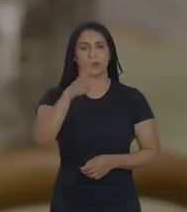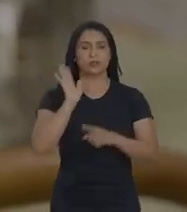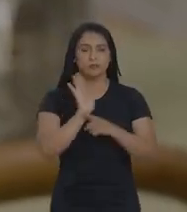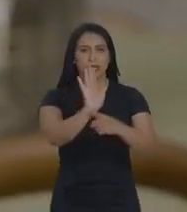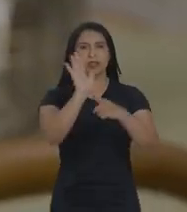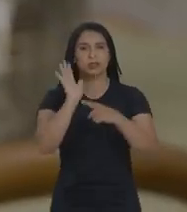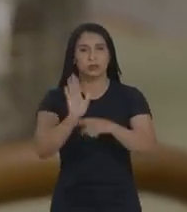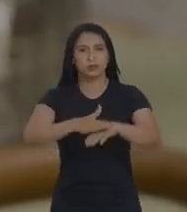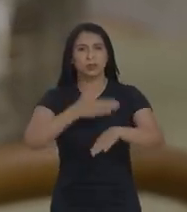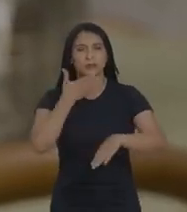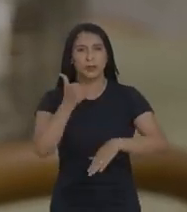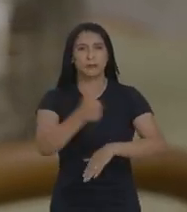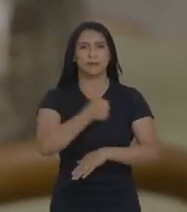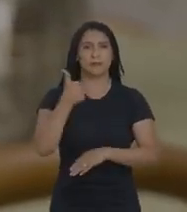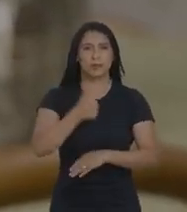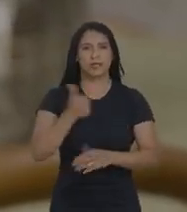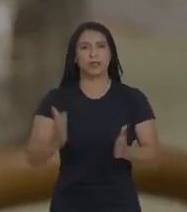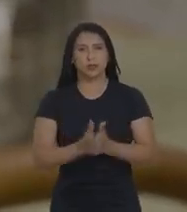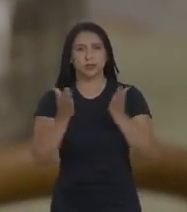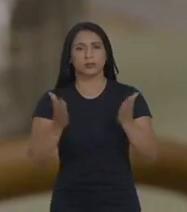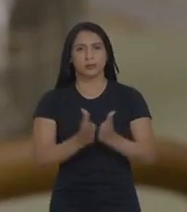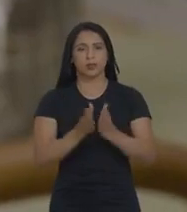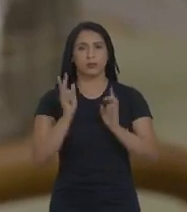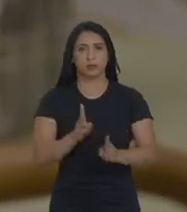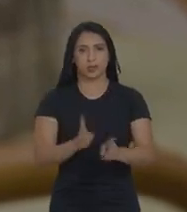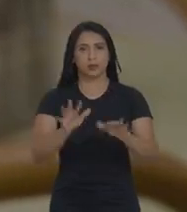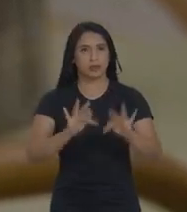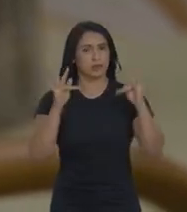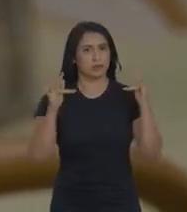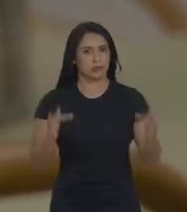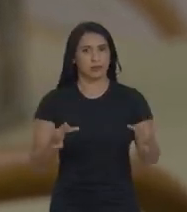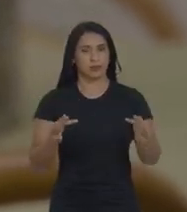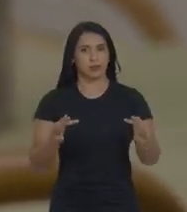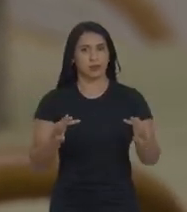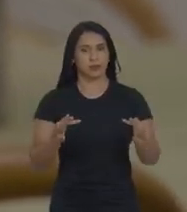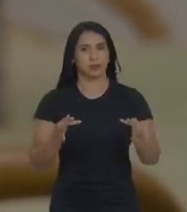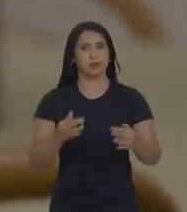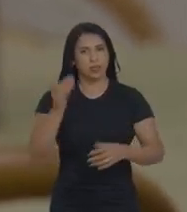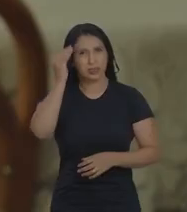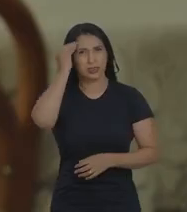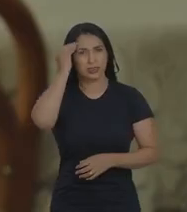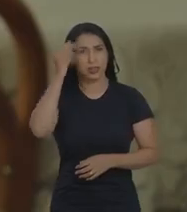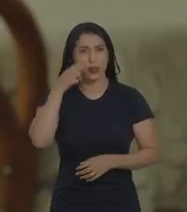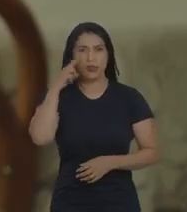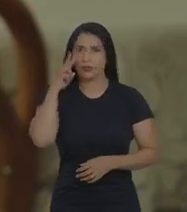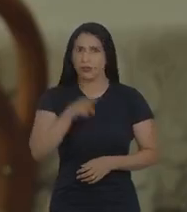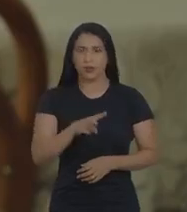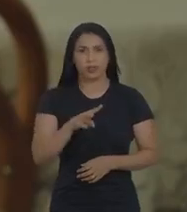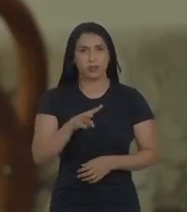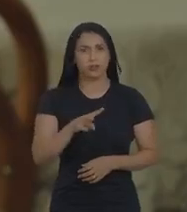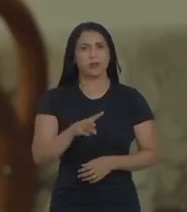ajudar, de melhorar os pobres. Ele sempre foi muito simples, muito ligado a isso, Tereza. Eu vejo